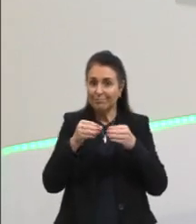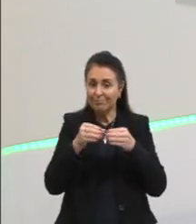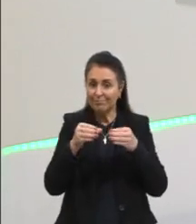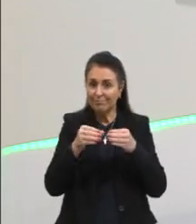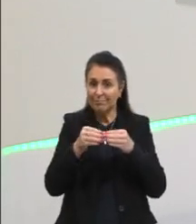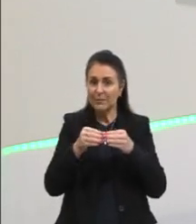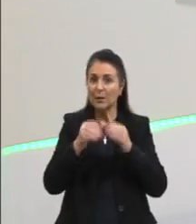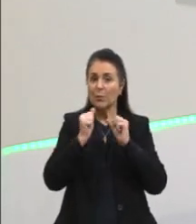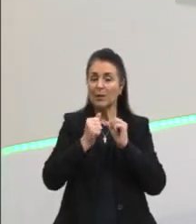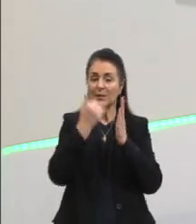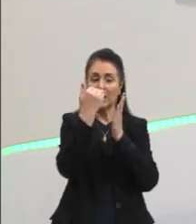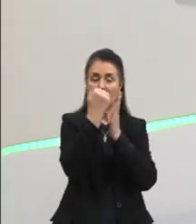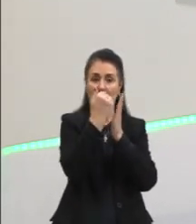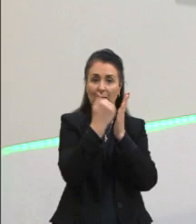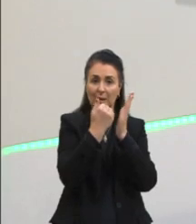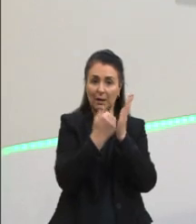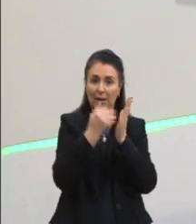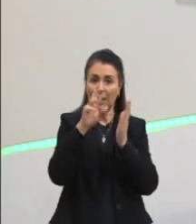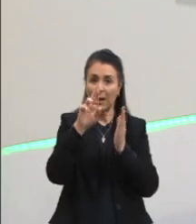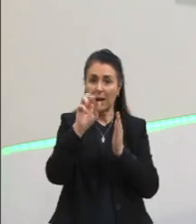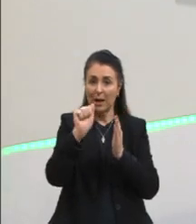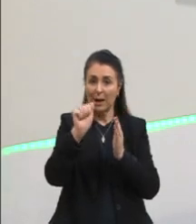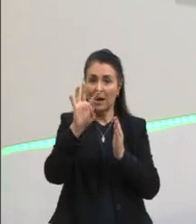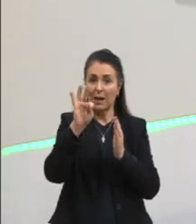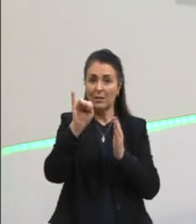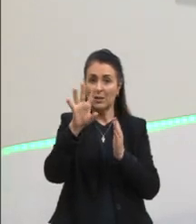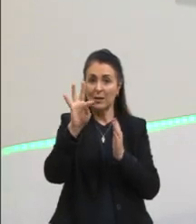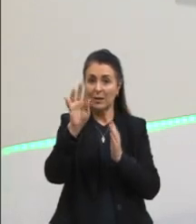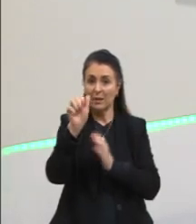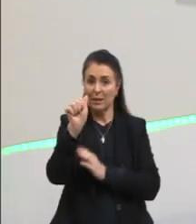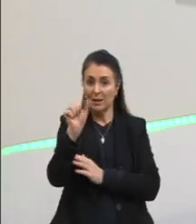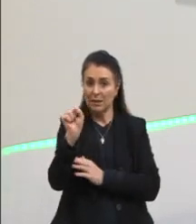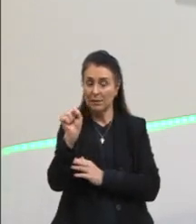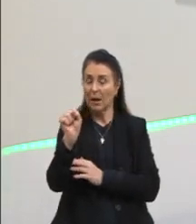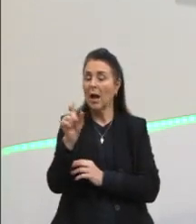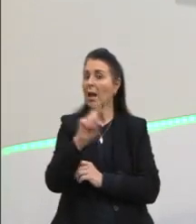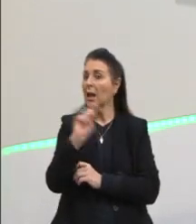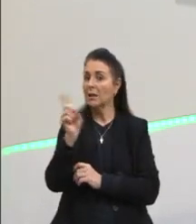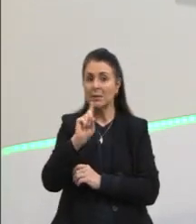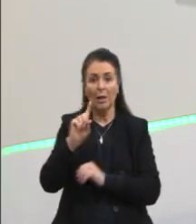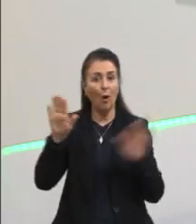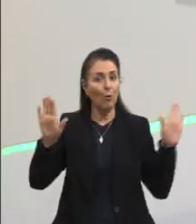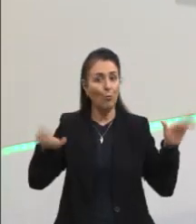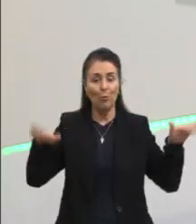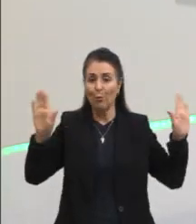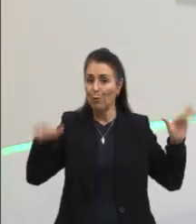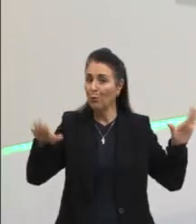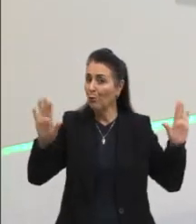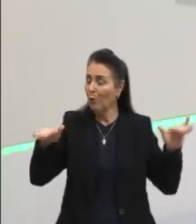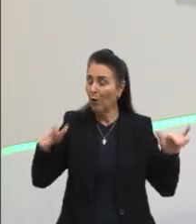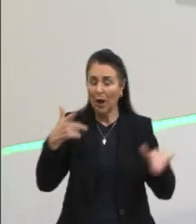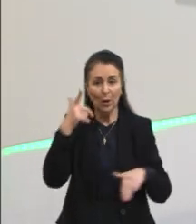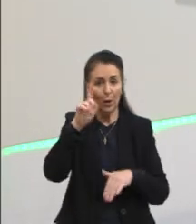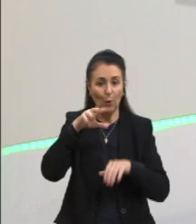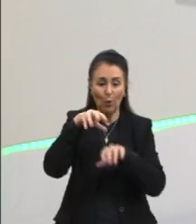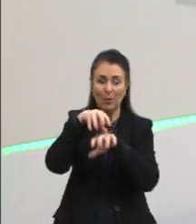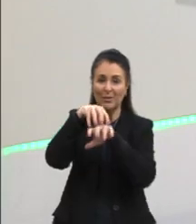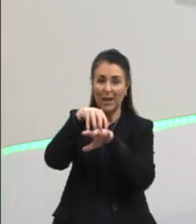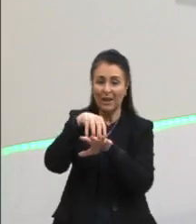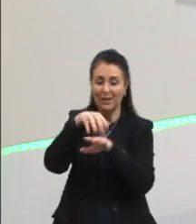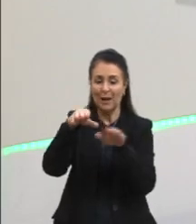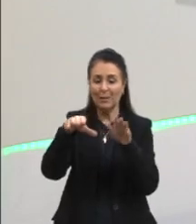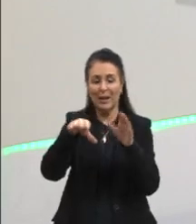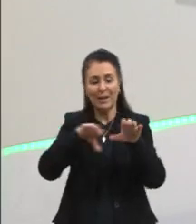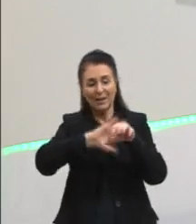ser classificadas em ratitas, que são as que não voam. E essas também não vão possuir o osso externo, a